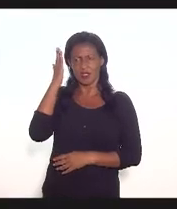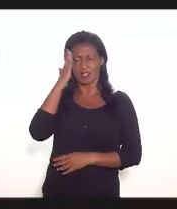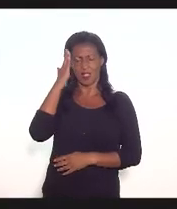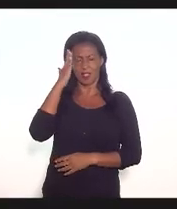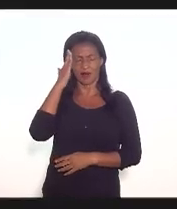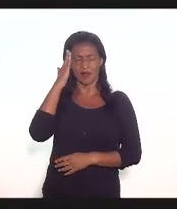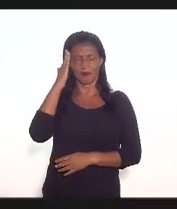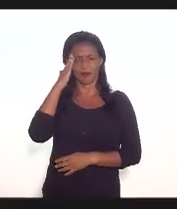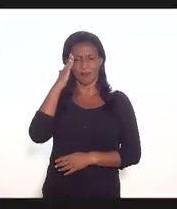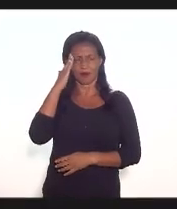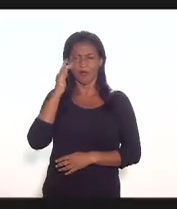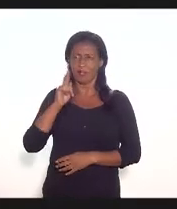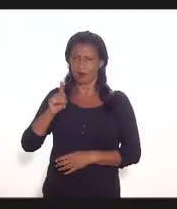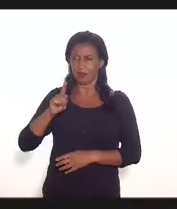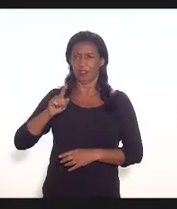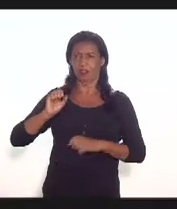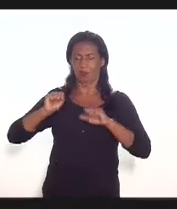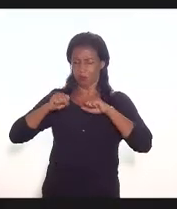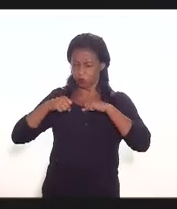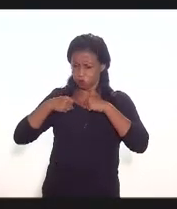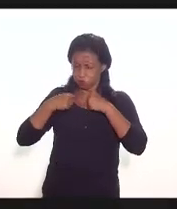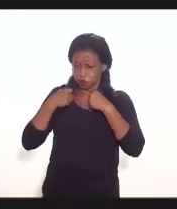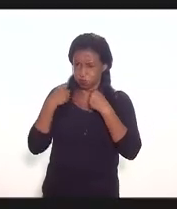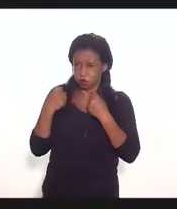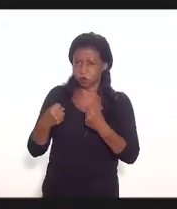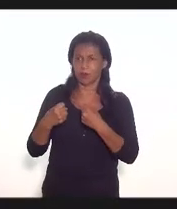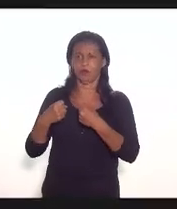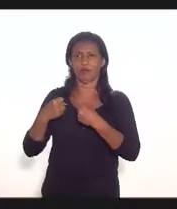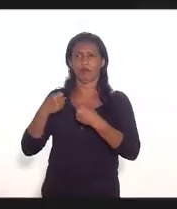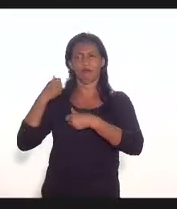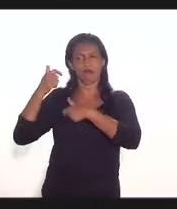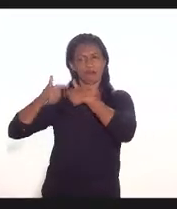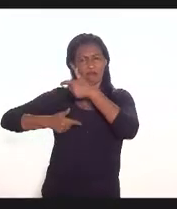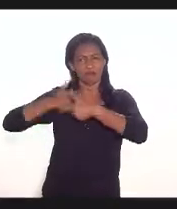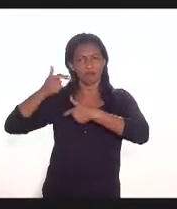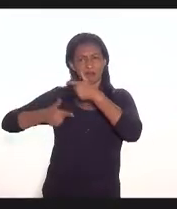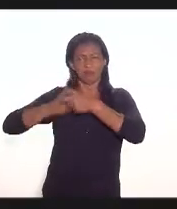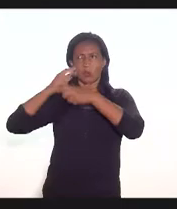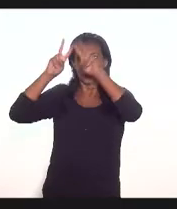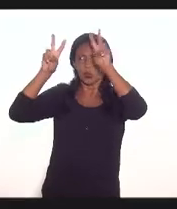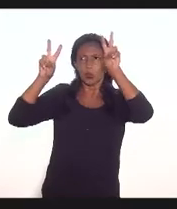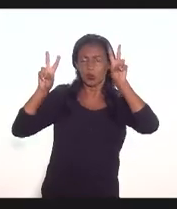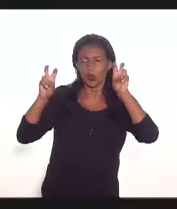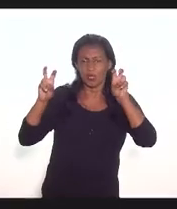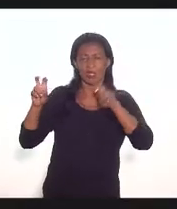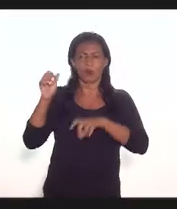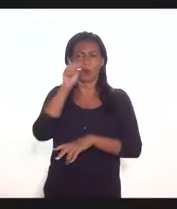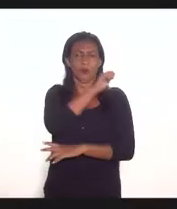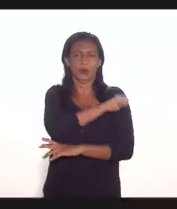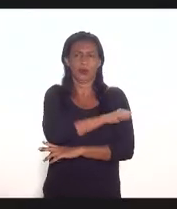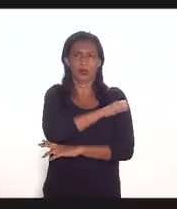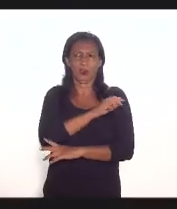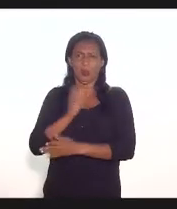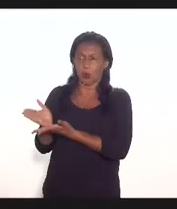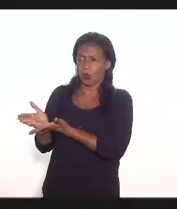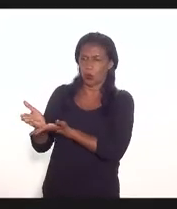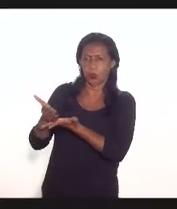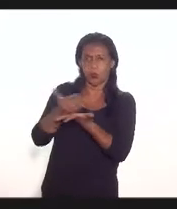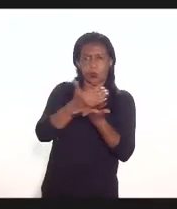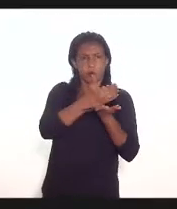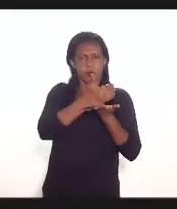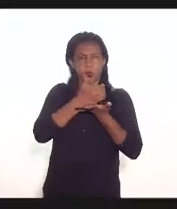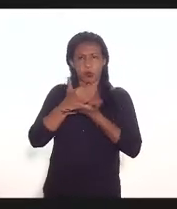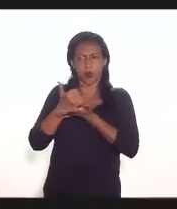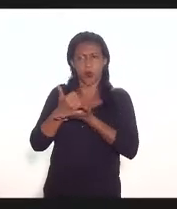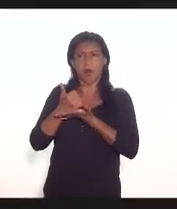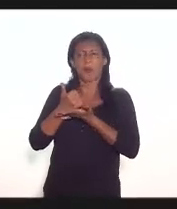que e aliás é um lutador neste tema da potência que o Rio de Janeiro tem em arrecadar e tem perdido tanto com